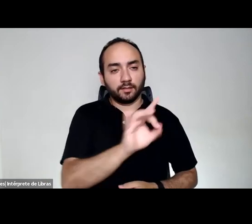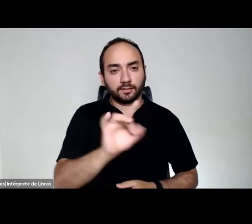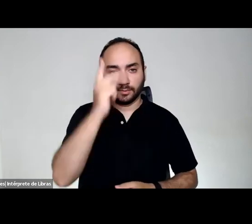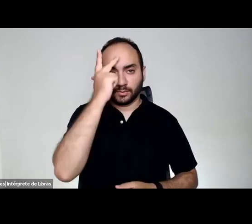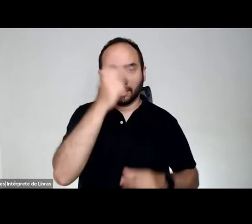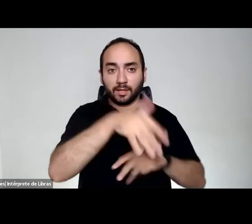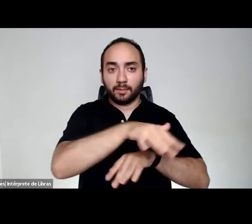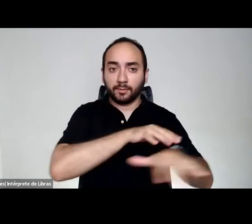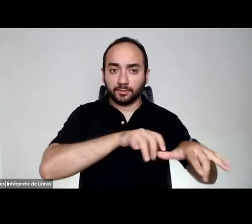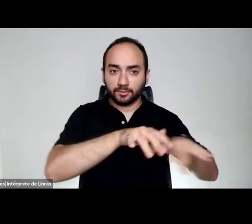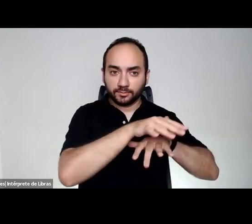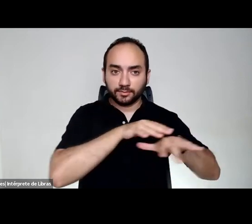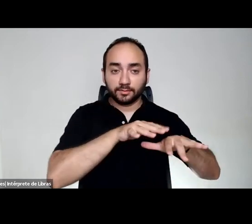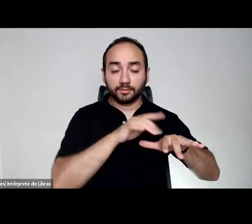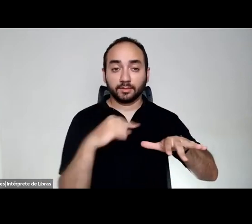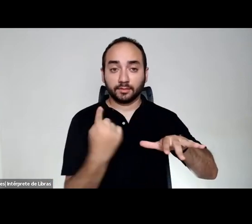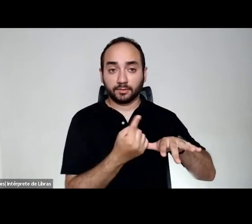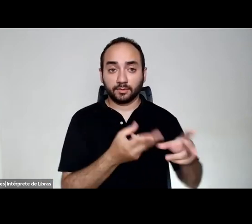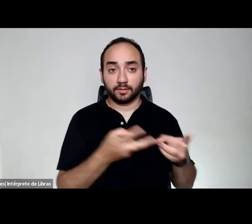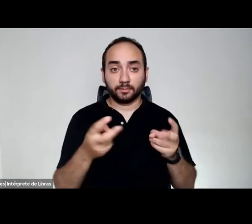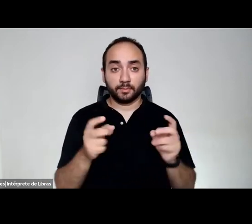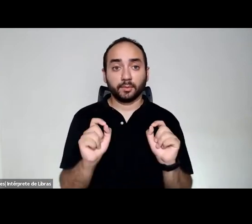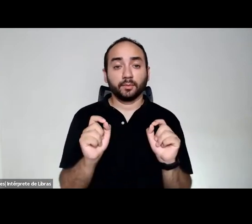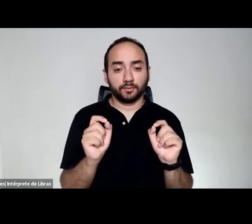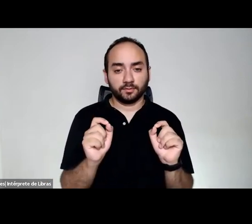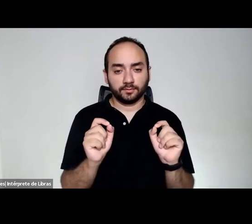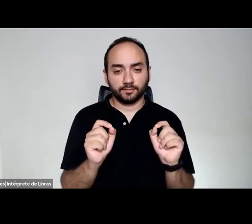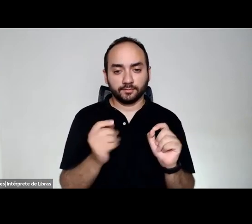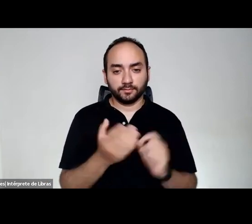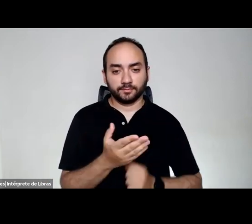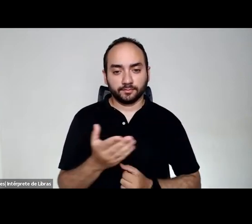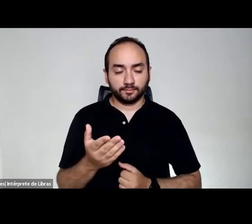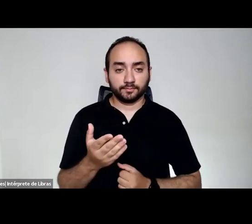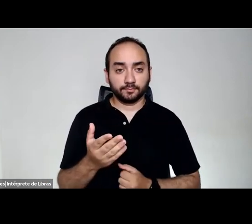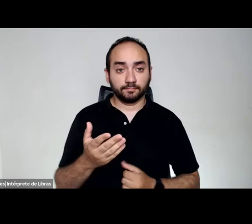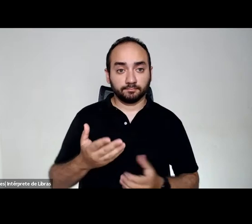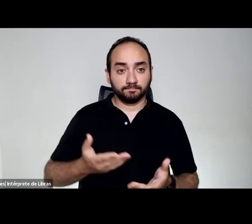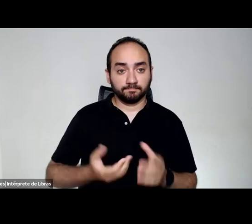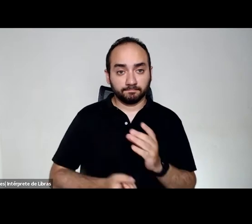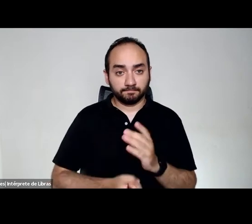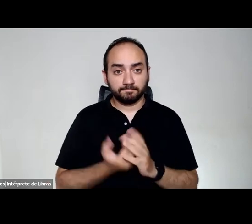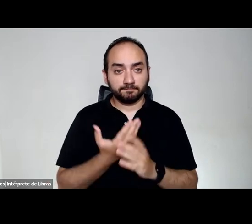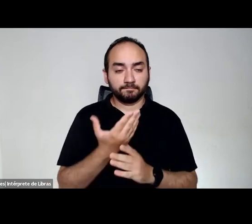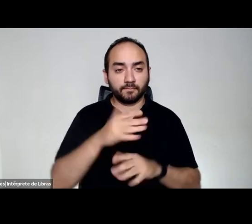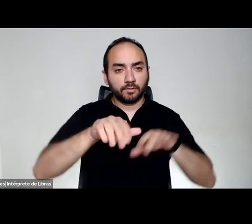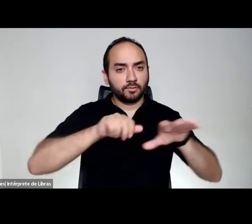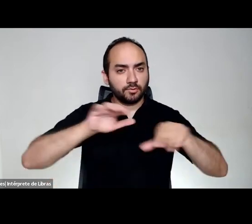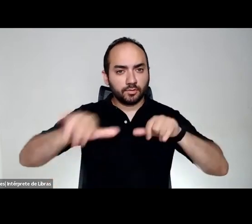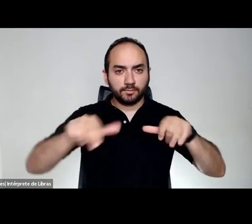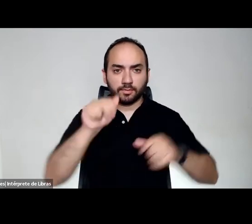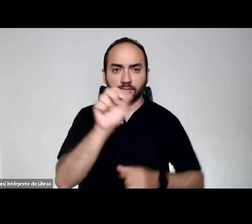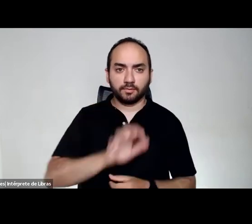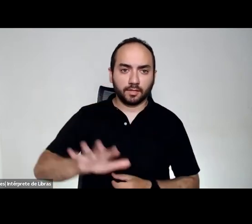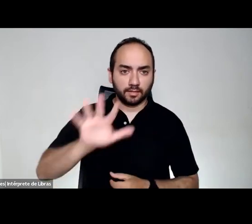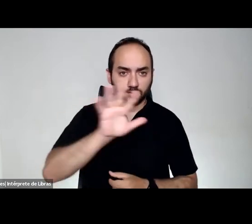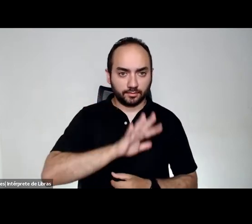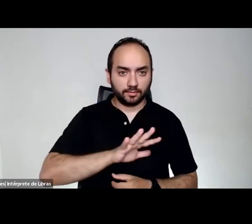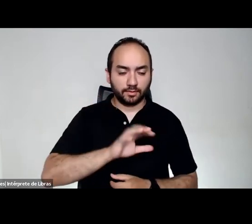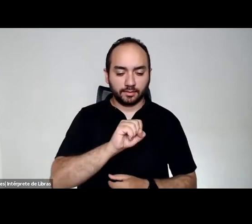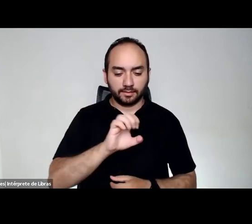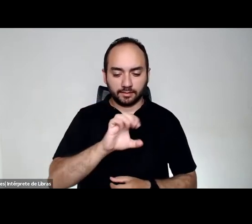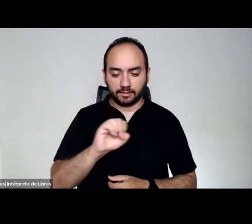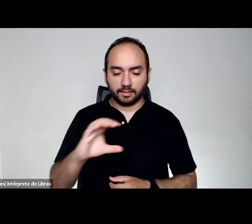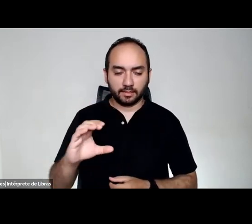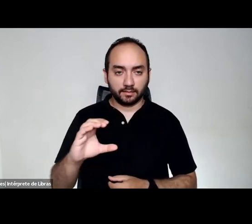vivenciando isso. A gente promove uma convocação nacional dos Sescs